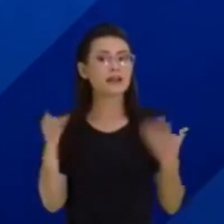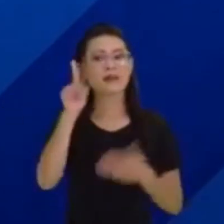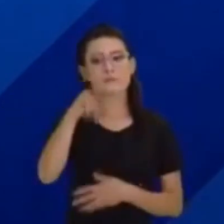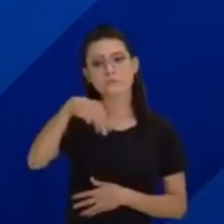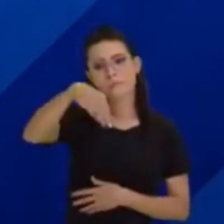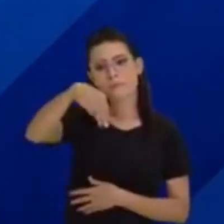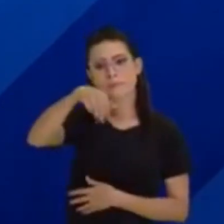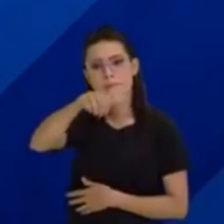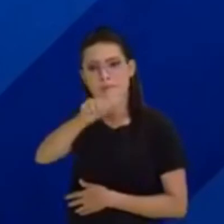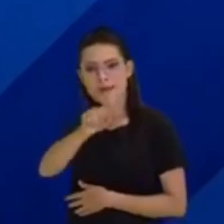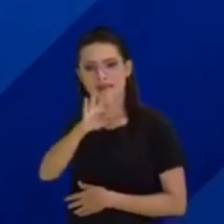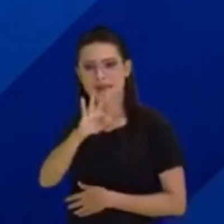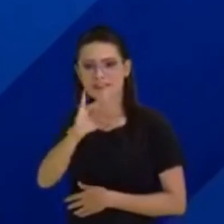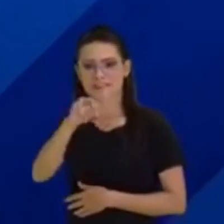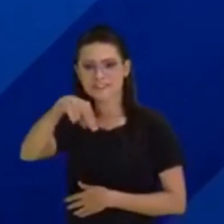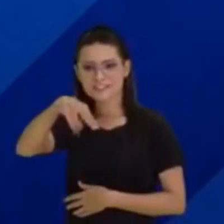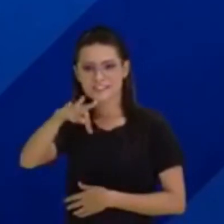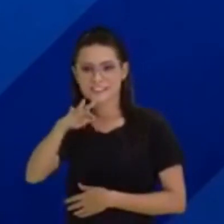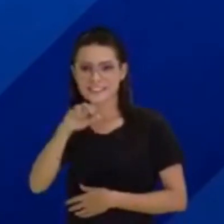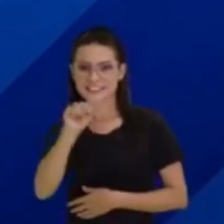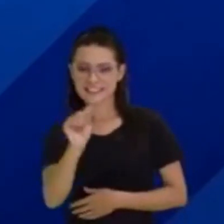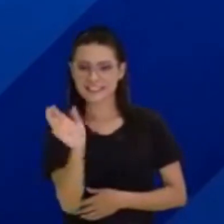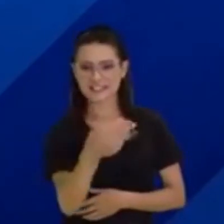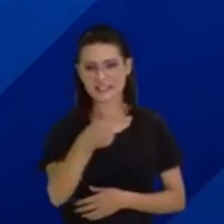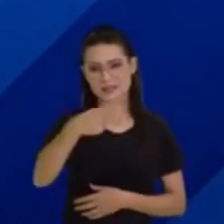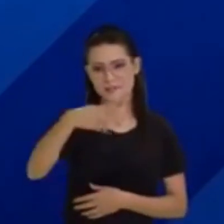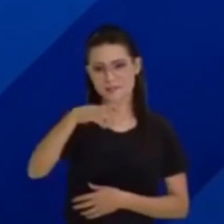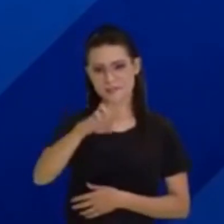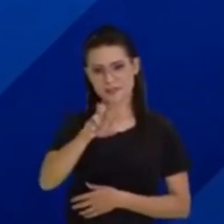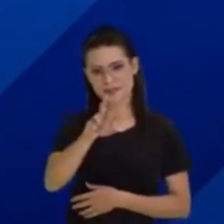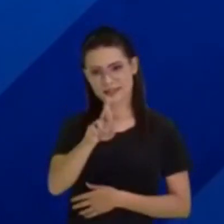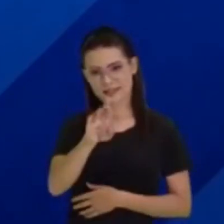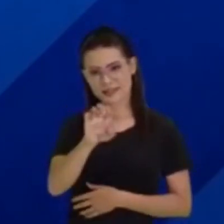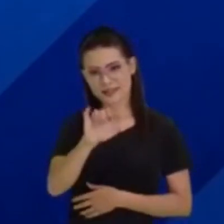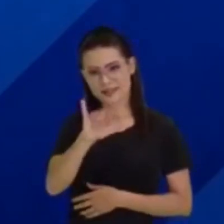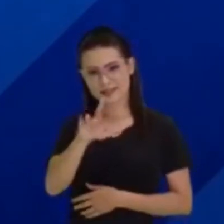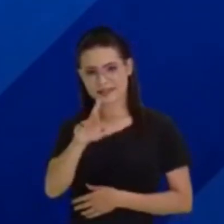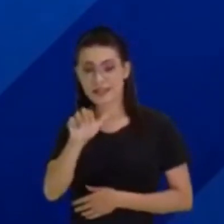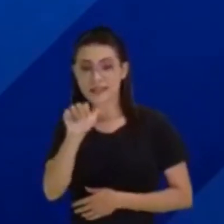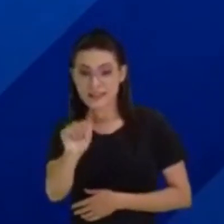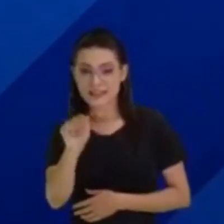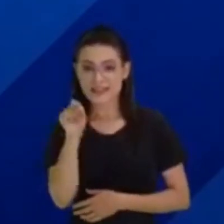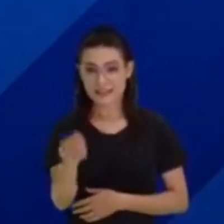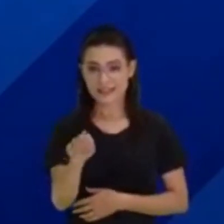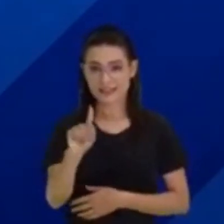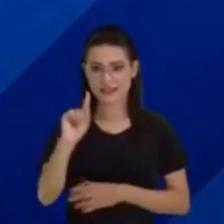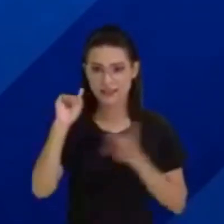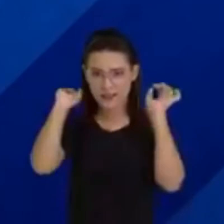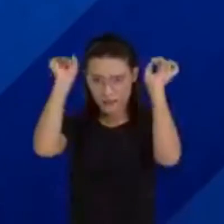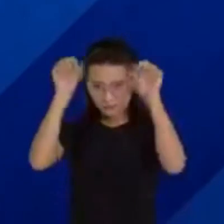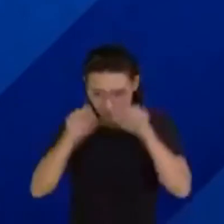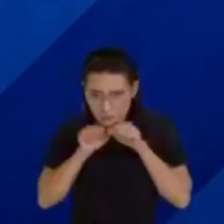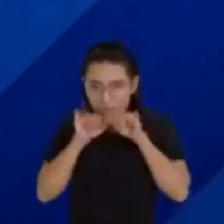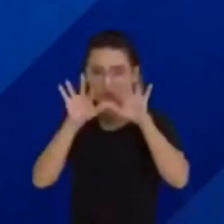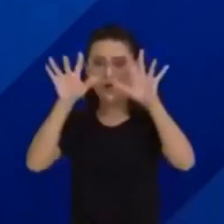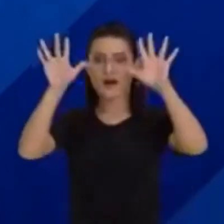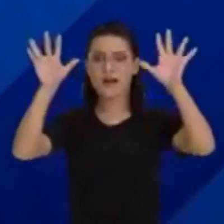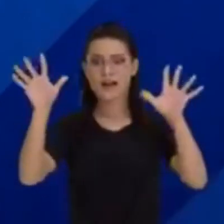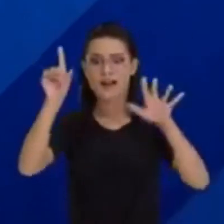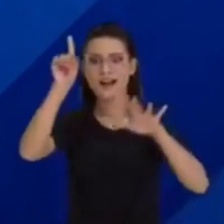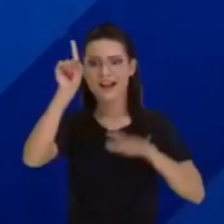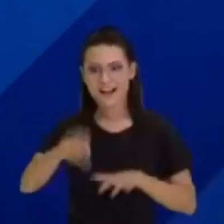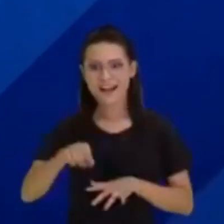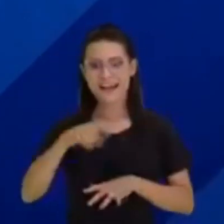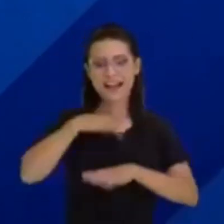Matinta, gente, a Matinta Pereira. Ela que estava na ponte, depois ela